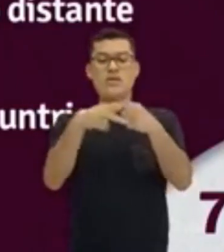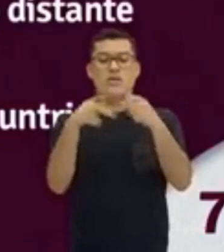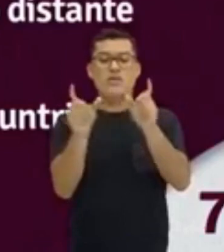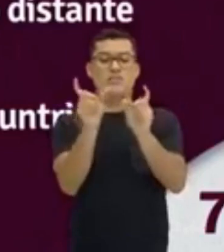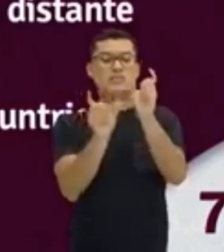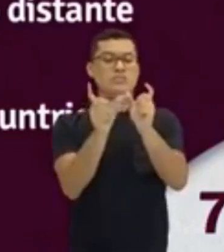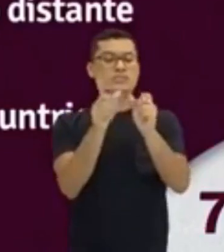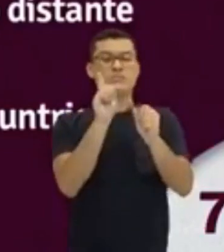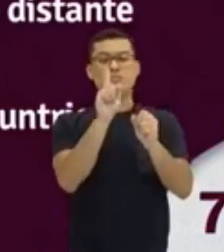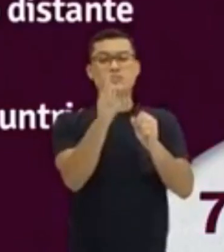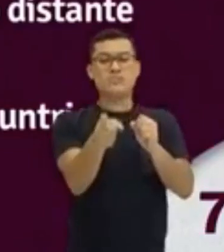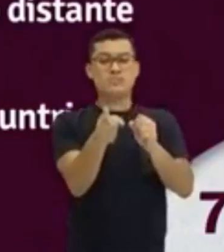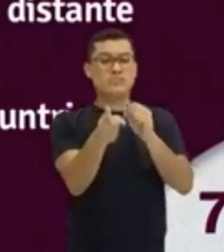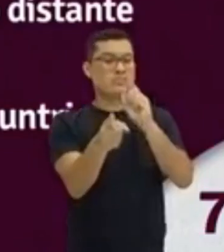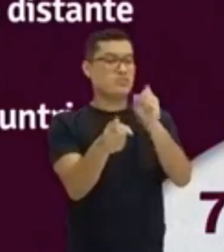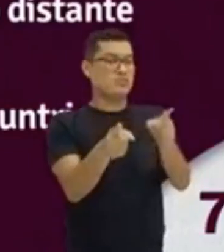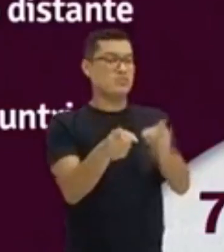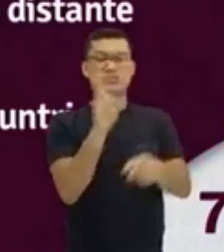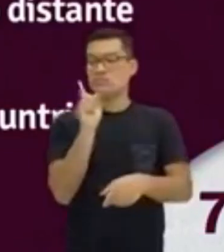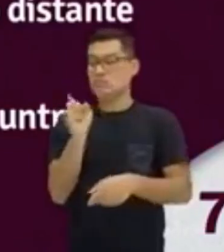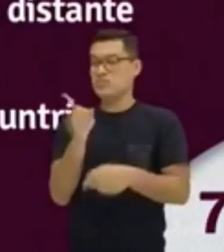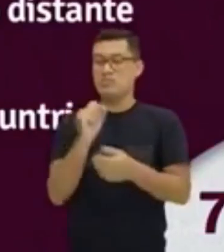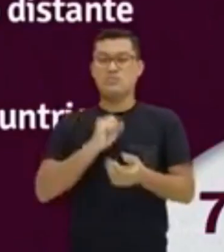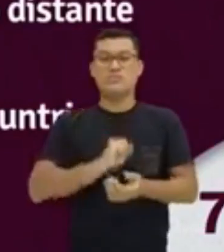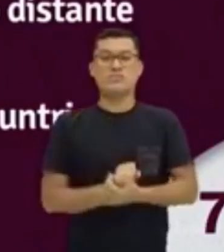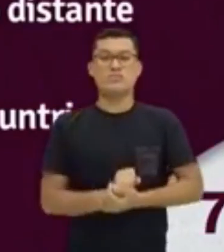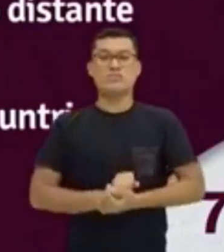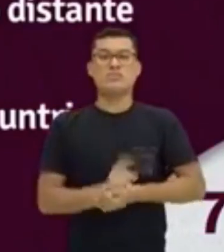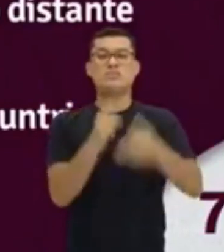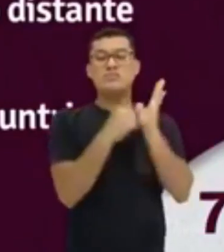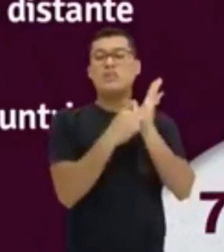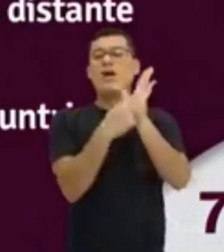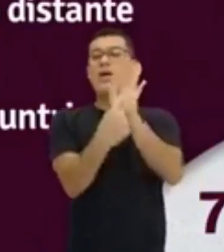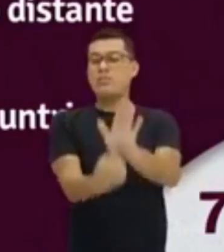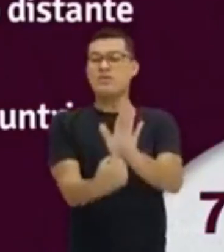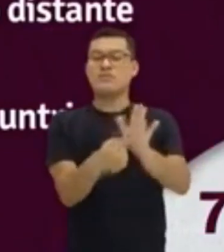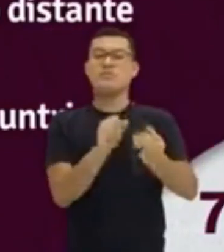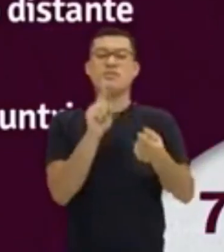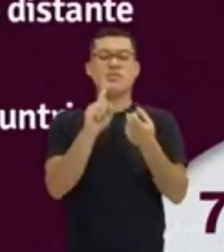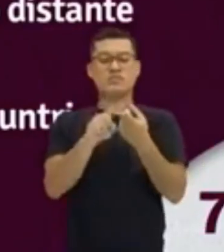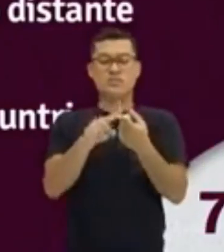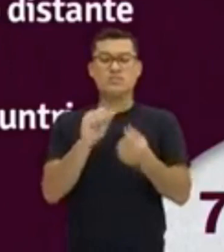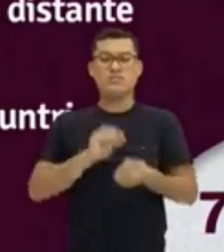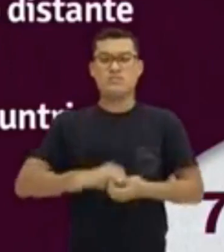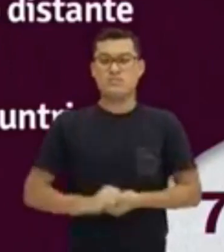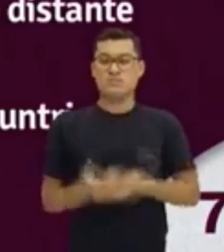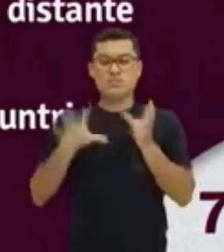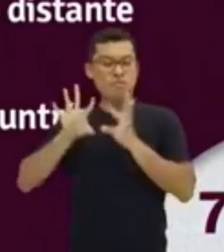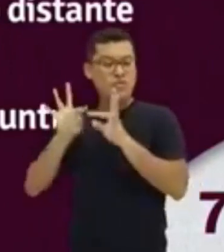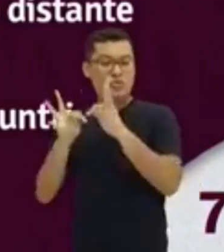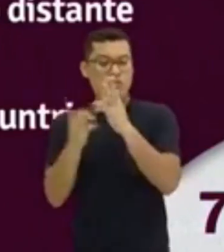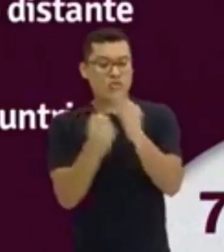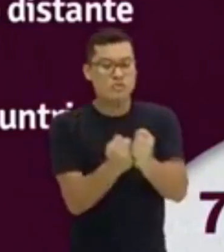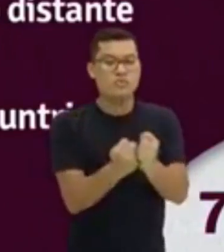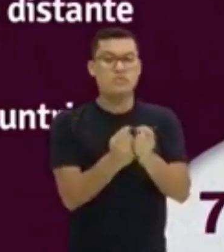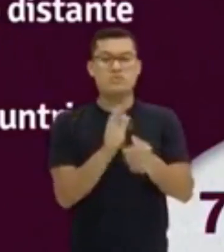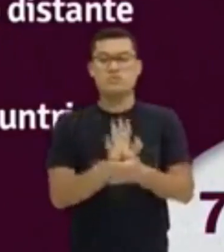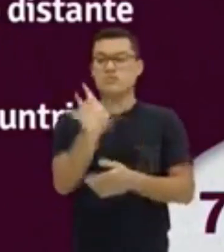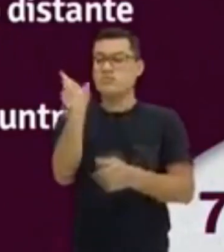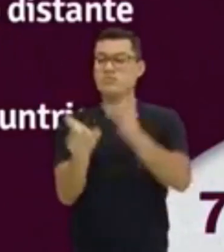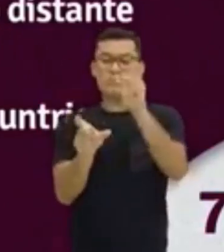Indicar. Apontar. Tá? Apresentar também. Então, tudo isso são